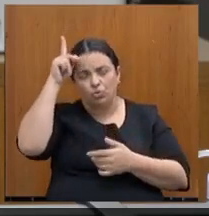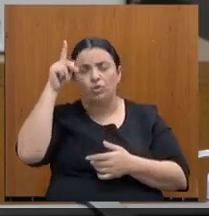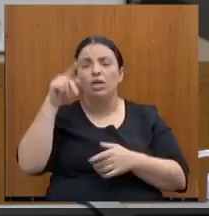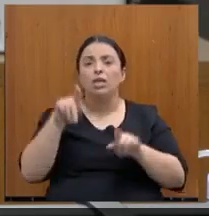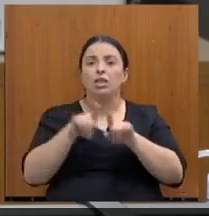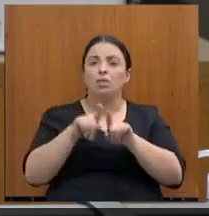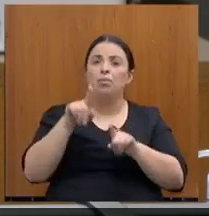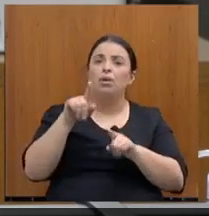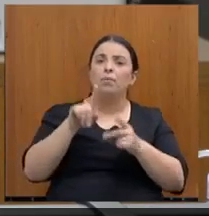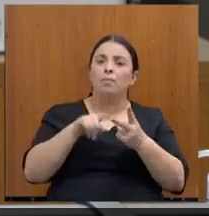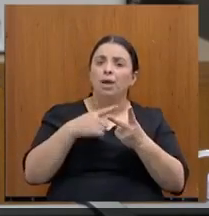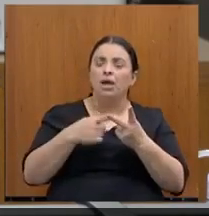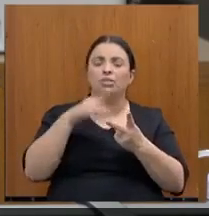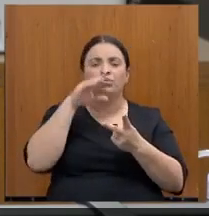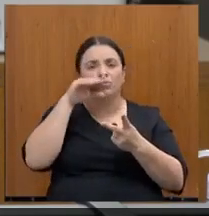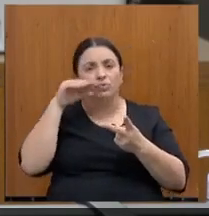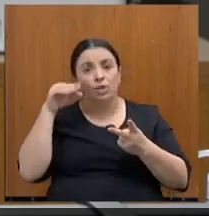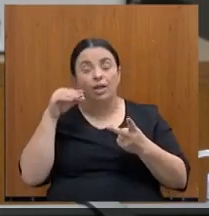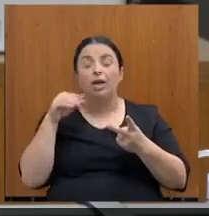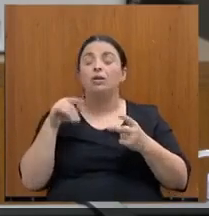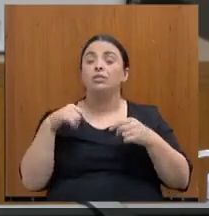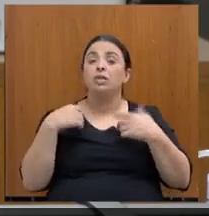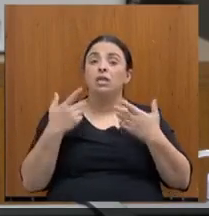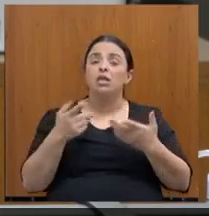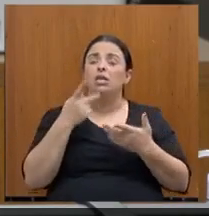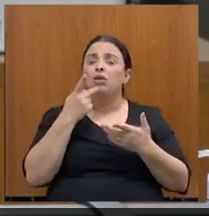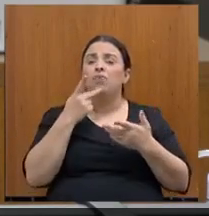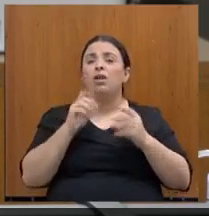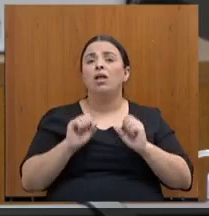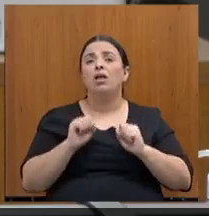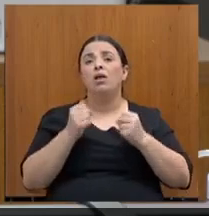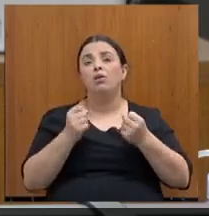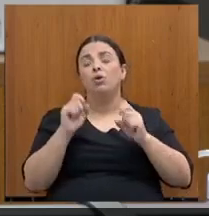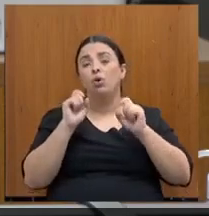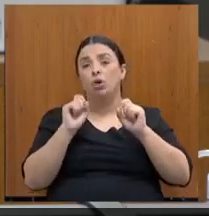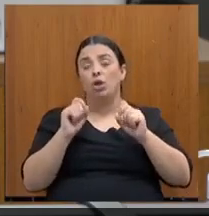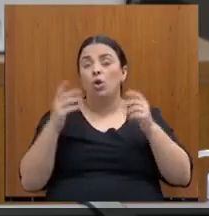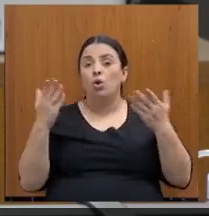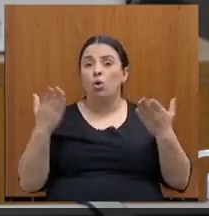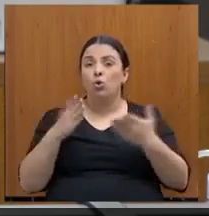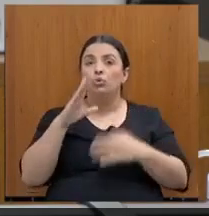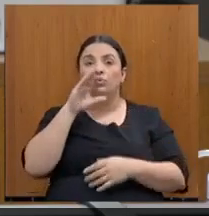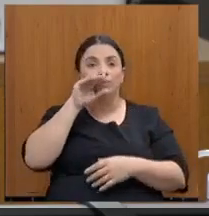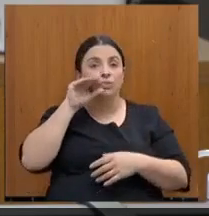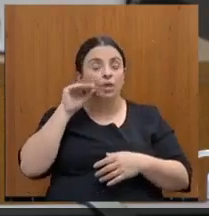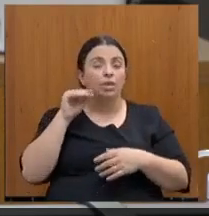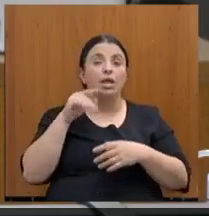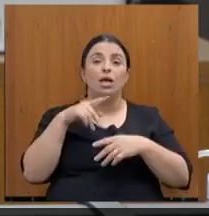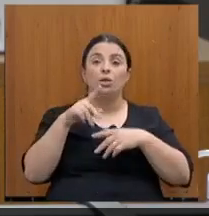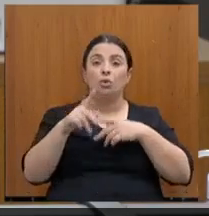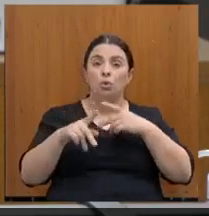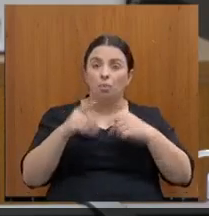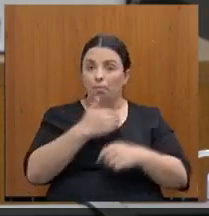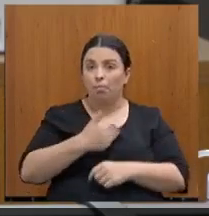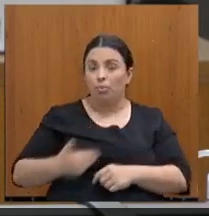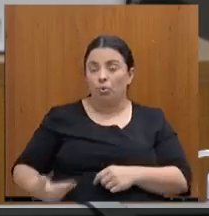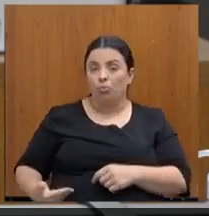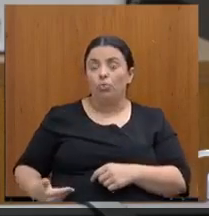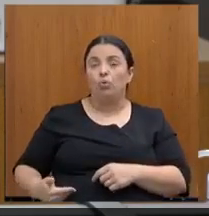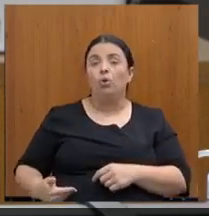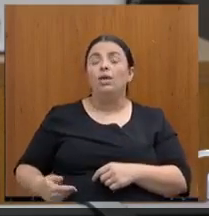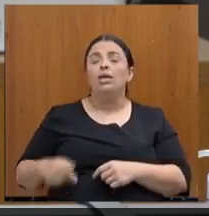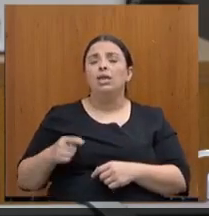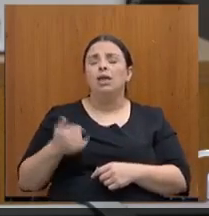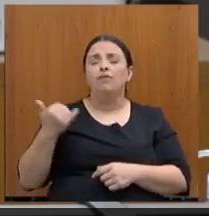quero reiterar aqui que o fato de, hoje, o servidor público saber que naquela data que foi anunciado, ele,